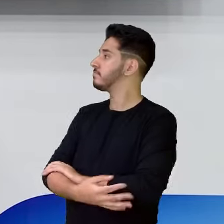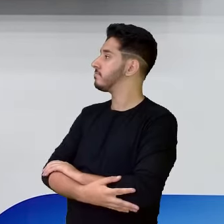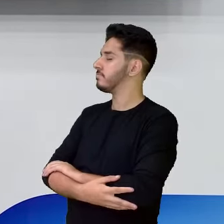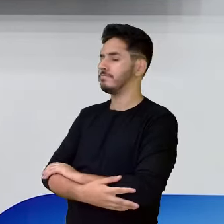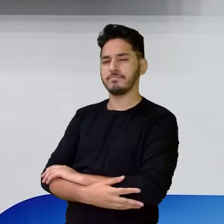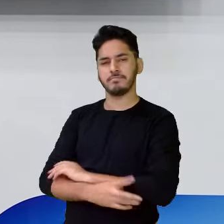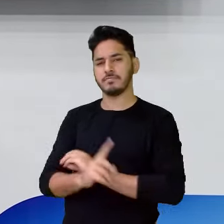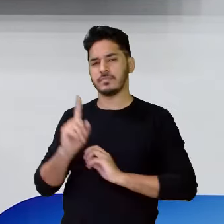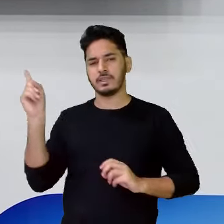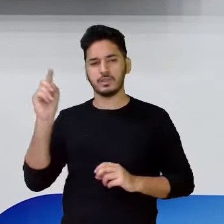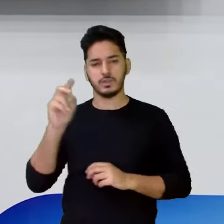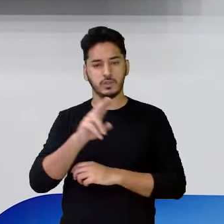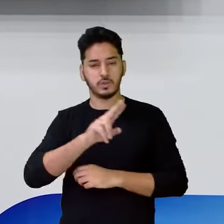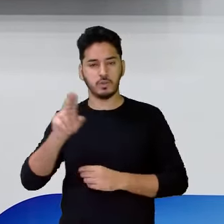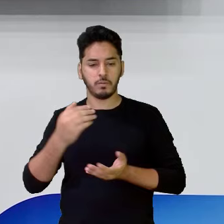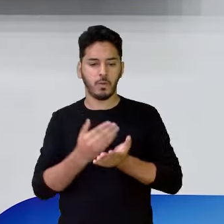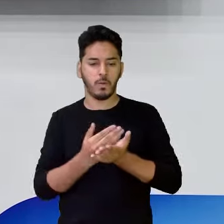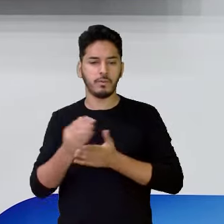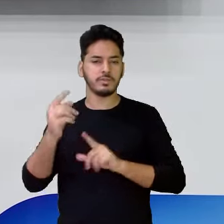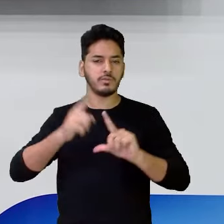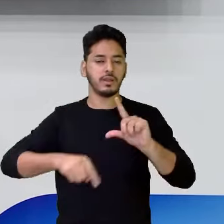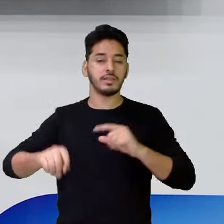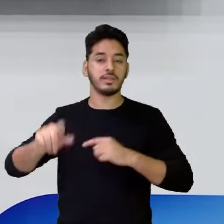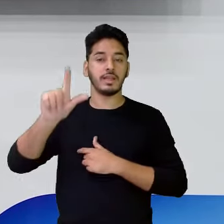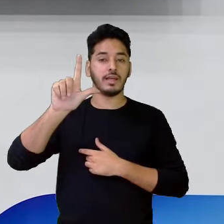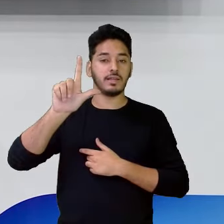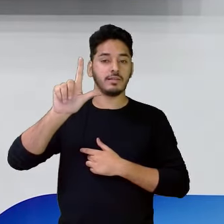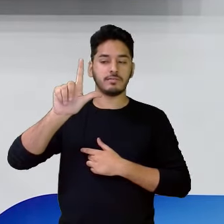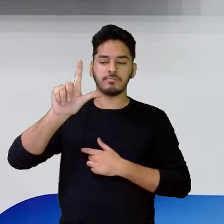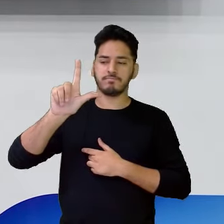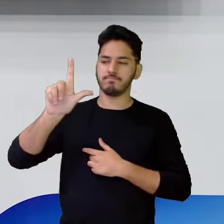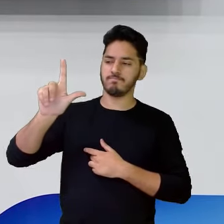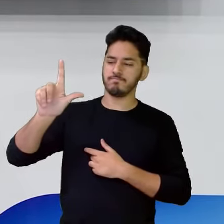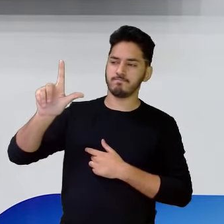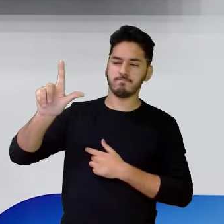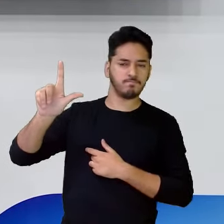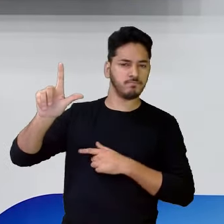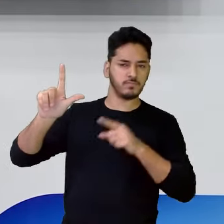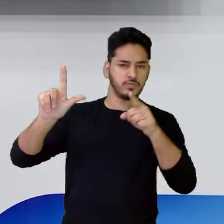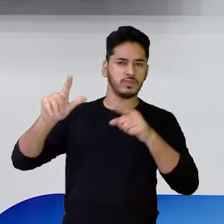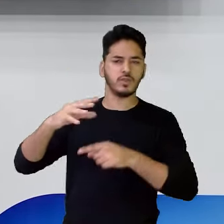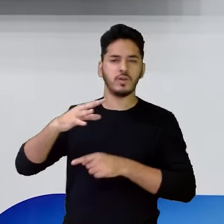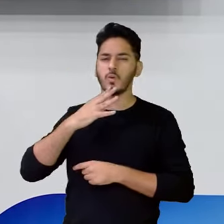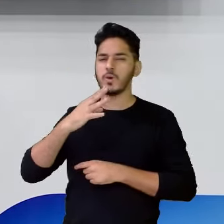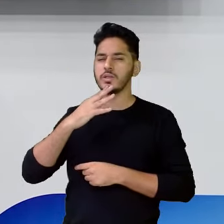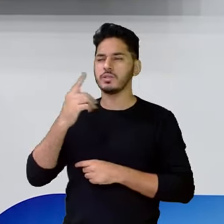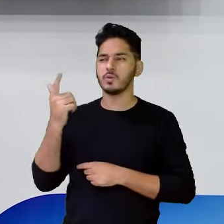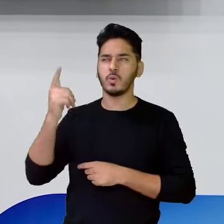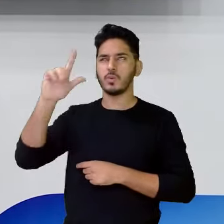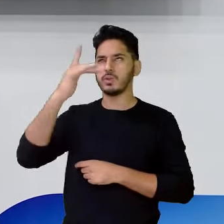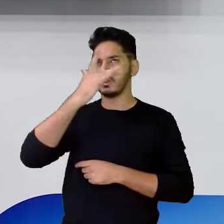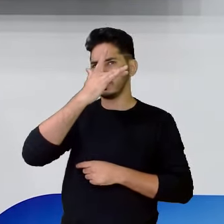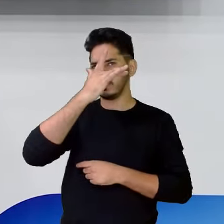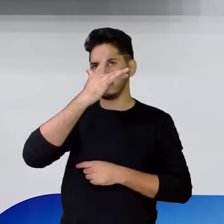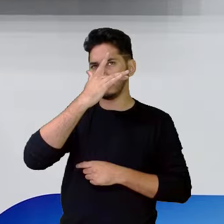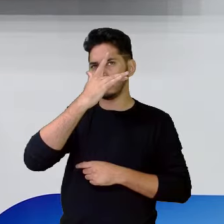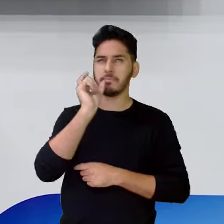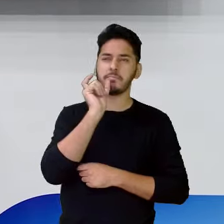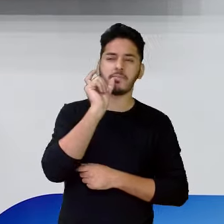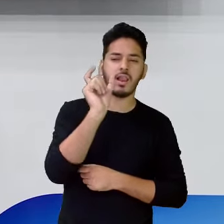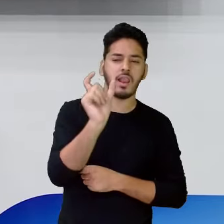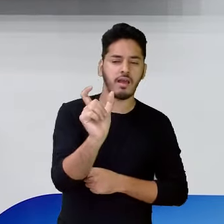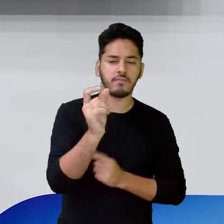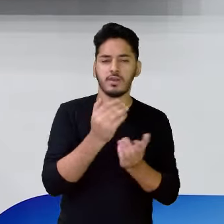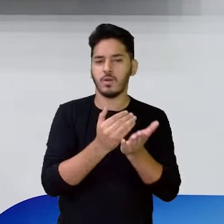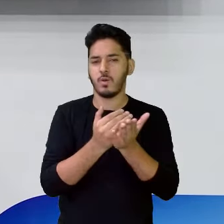nome específico começa com a letra L. Você conhece outras palavras que começam com a